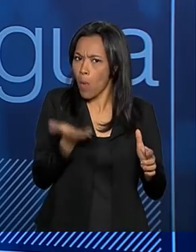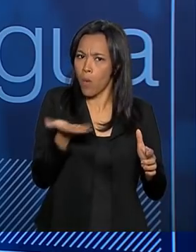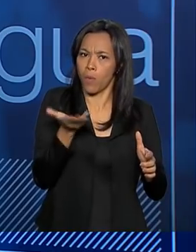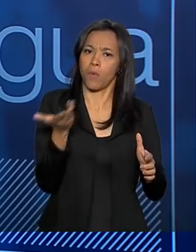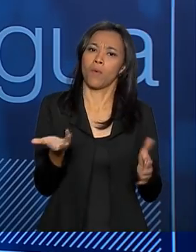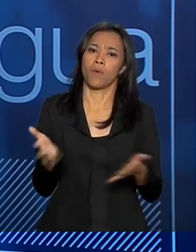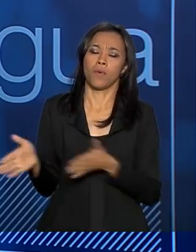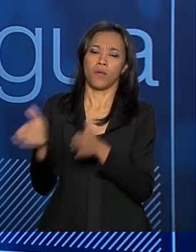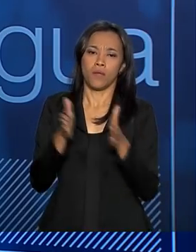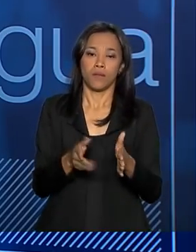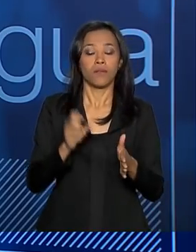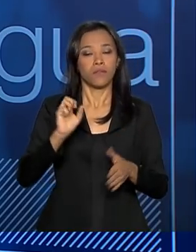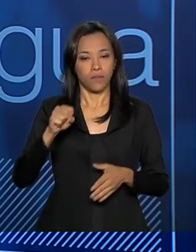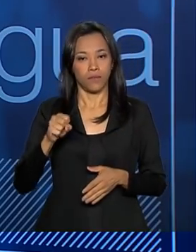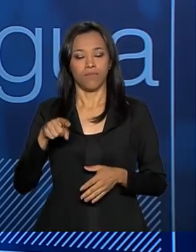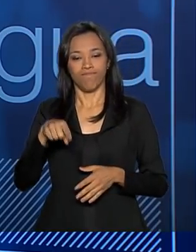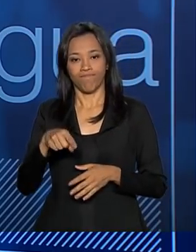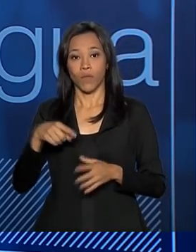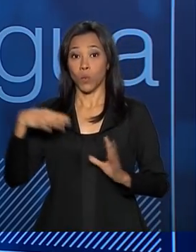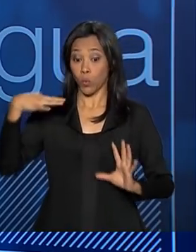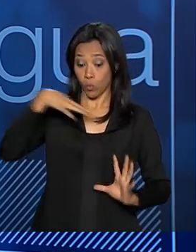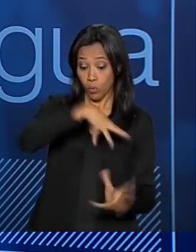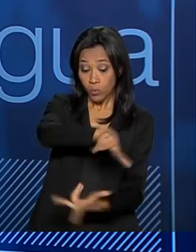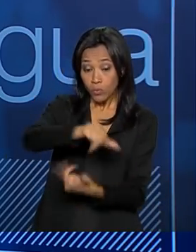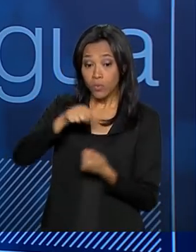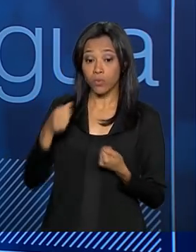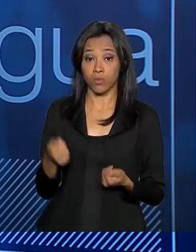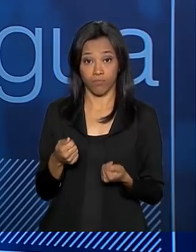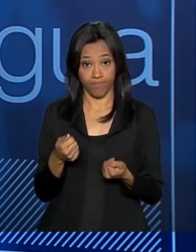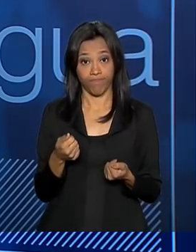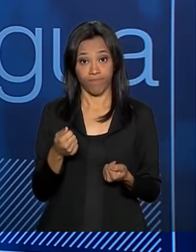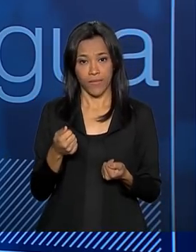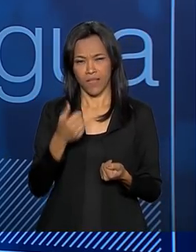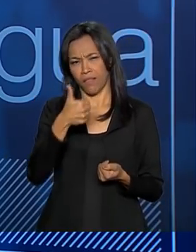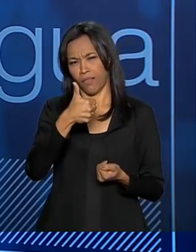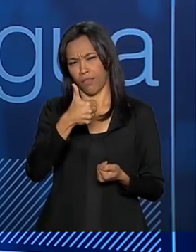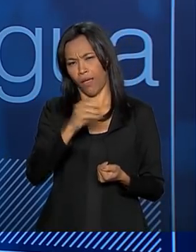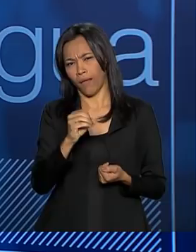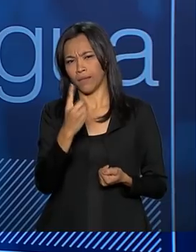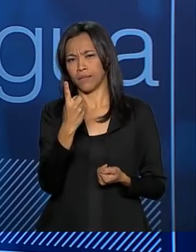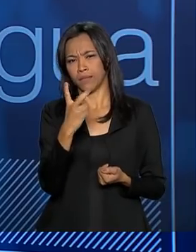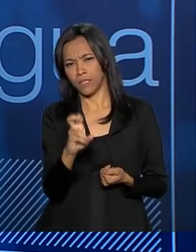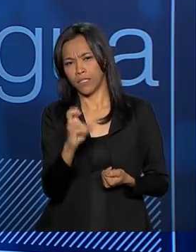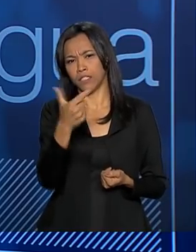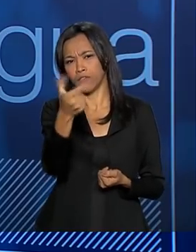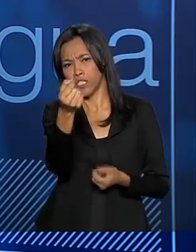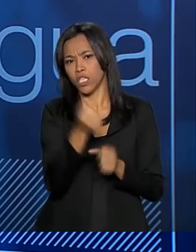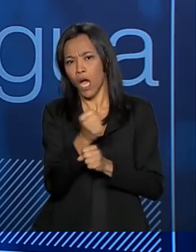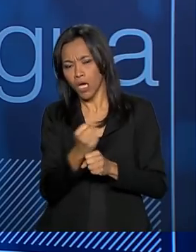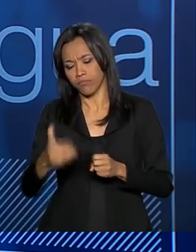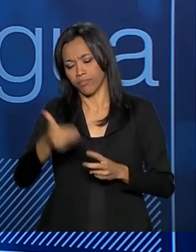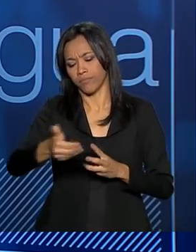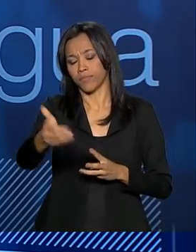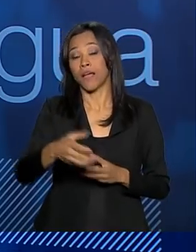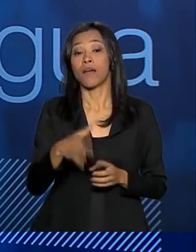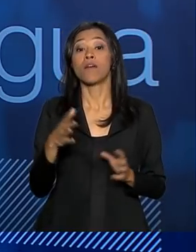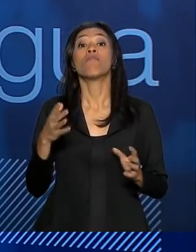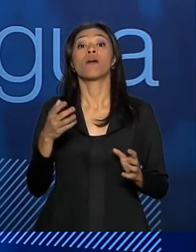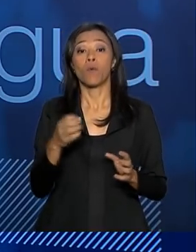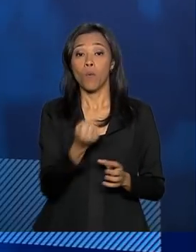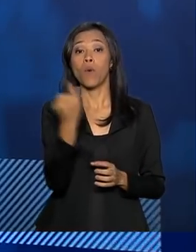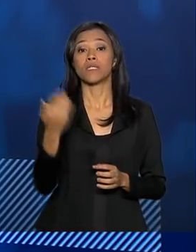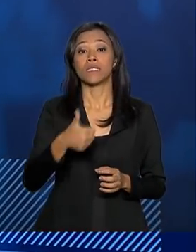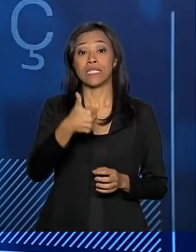sendo amplamente divulgado pela FAO. O mundo, nos próximos 10, 15, 20 anos, a gente vai chegar a 10 bilhões de habitantes,